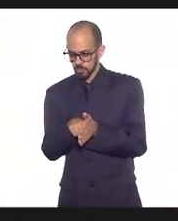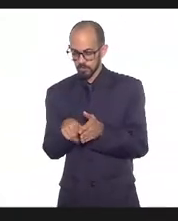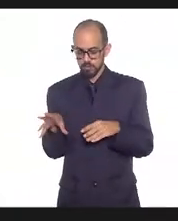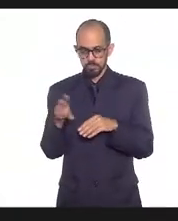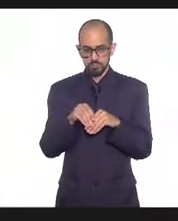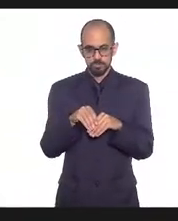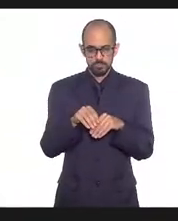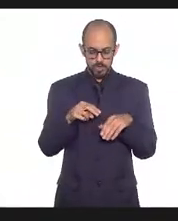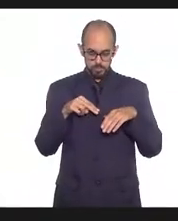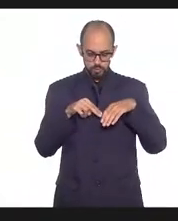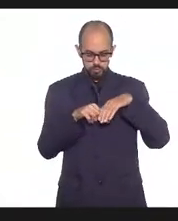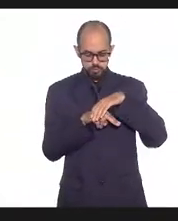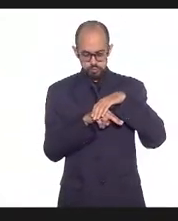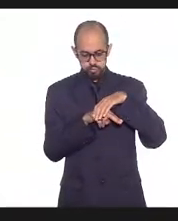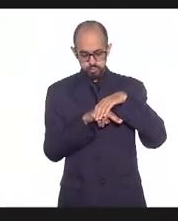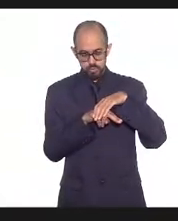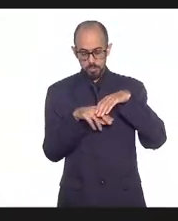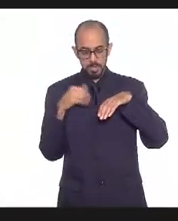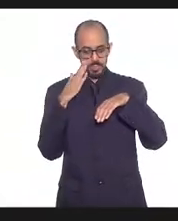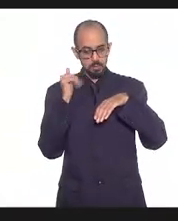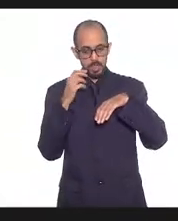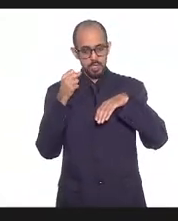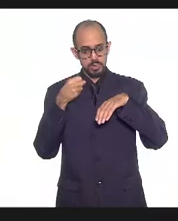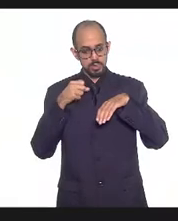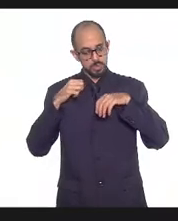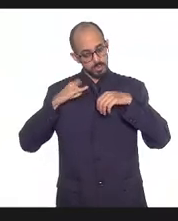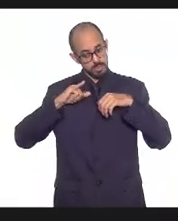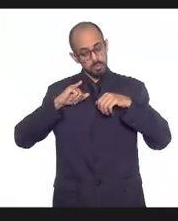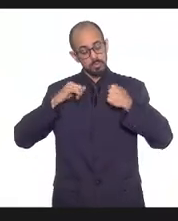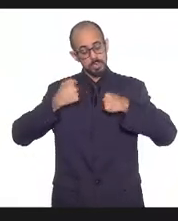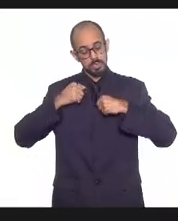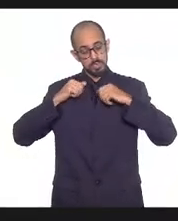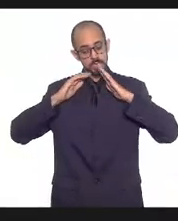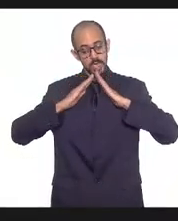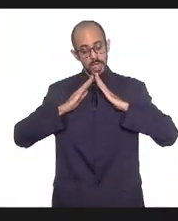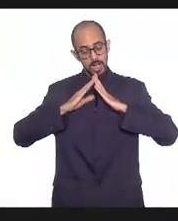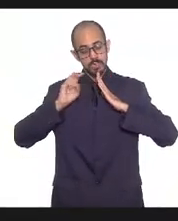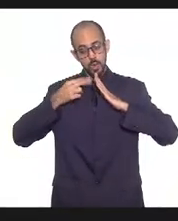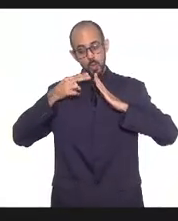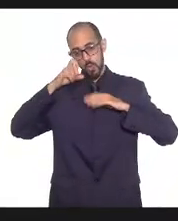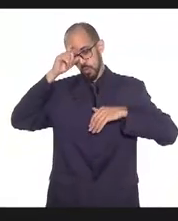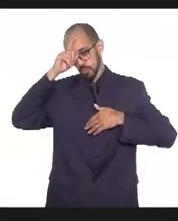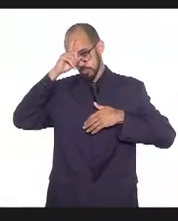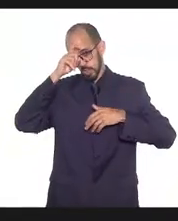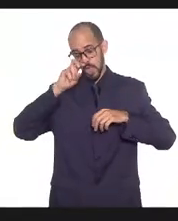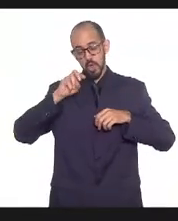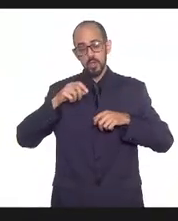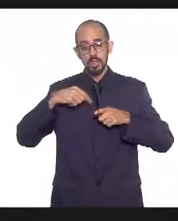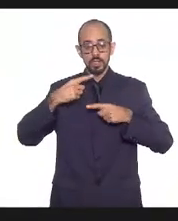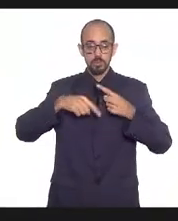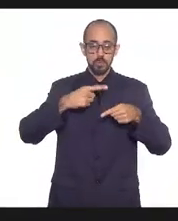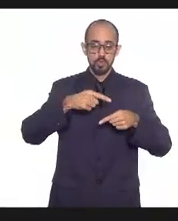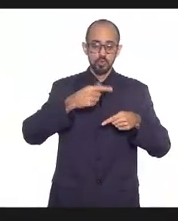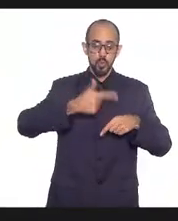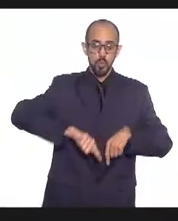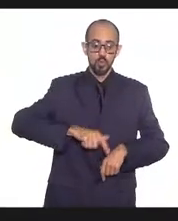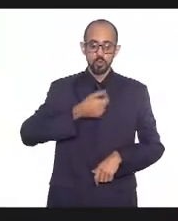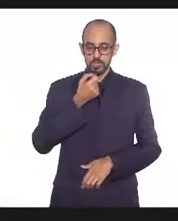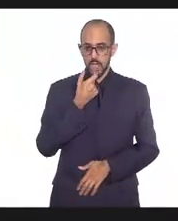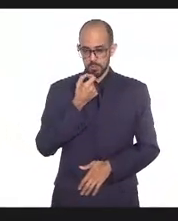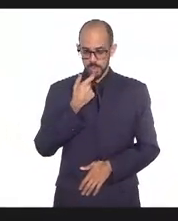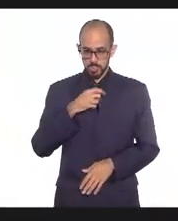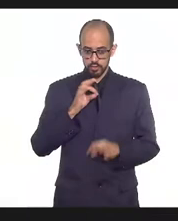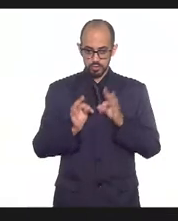tomografias, para saber se pode ficar em casa ou se necessita de internação e de outros medicamentos, de outro tipo de terapêutico.